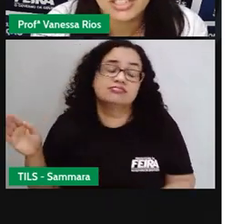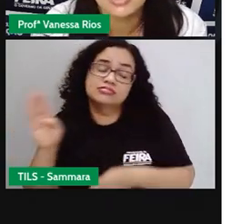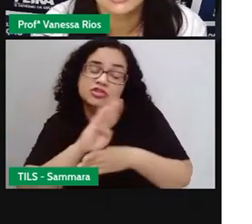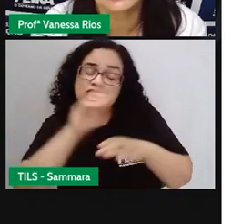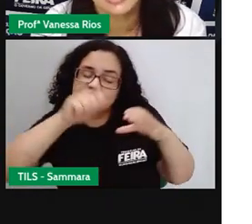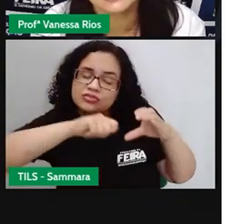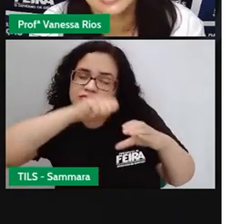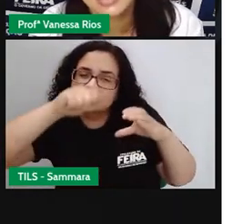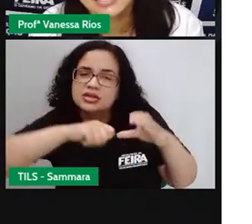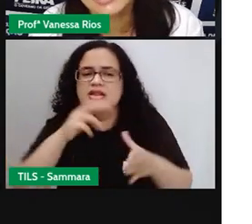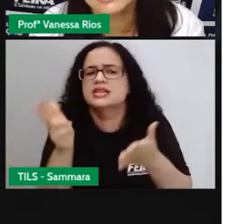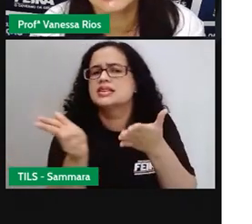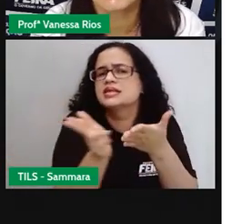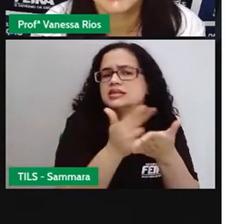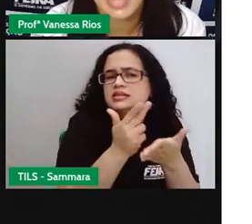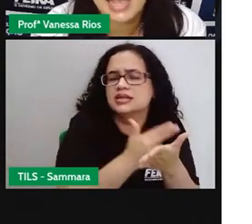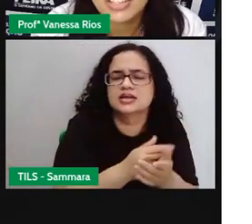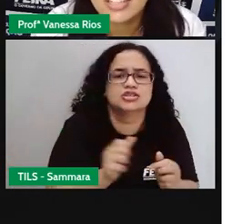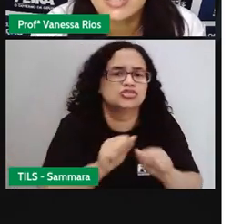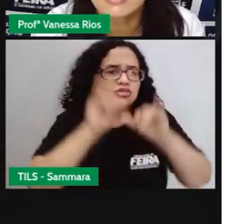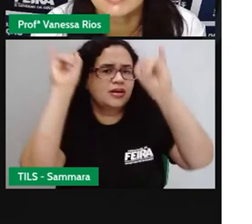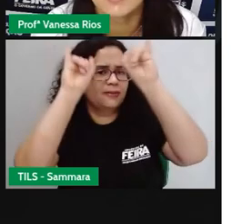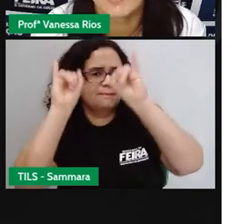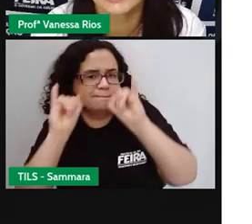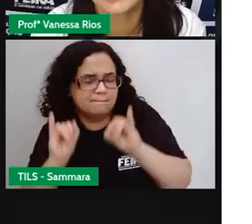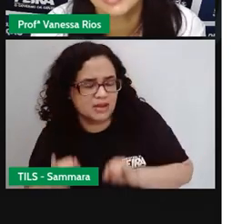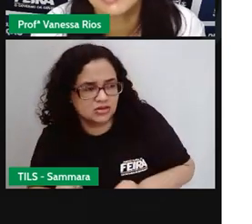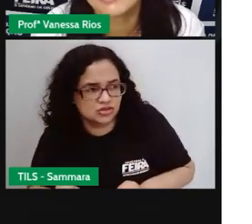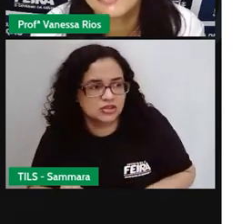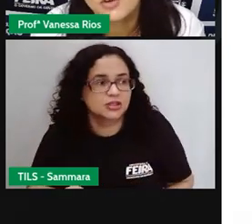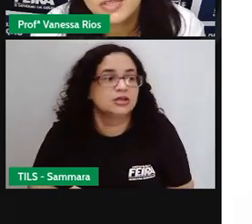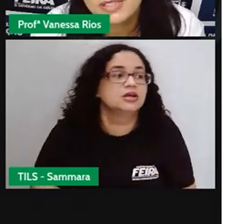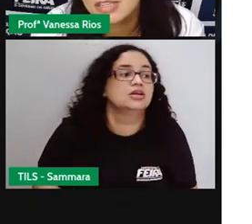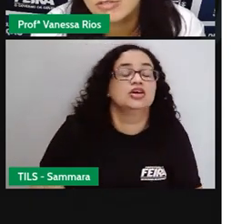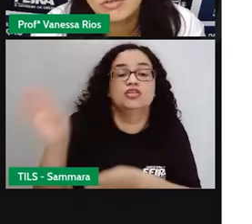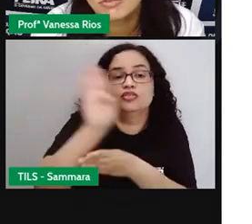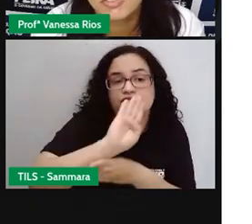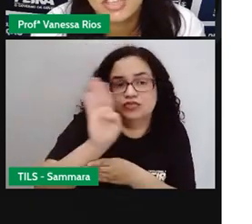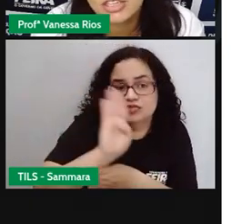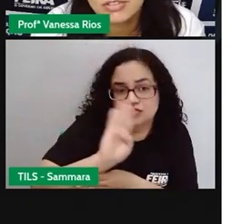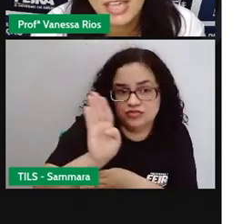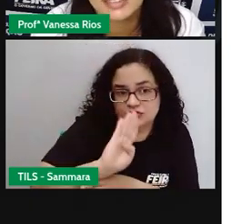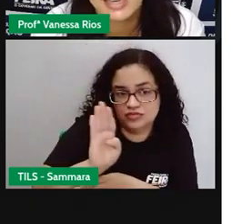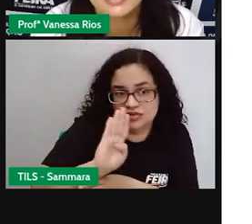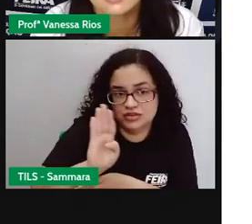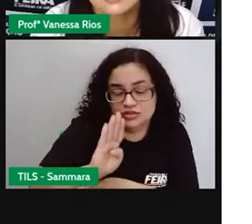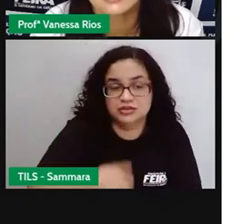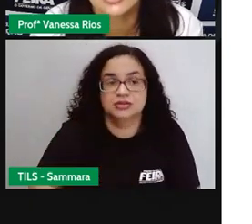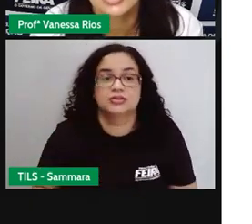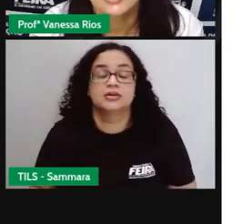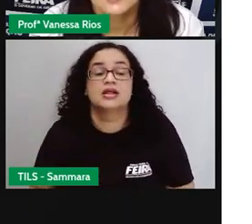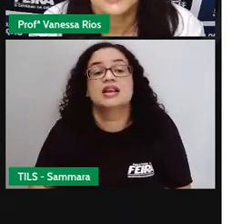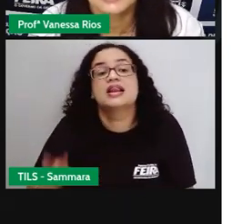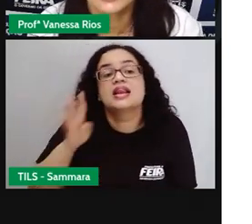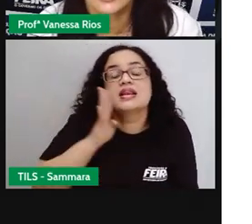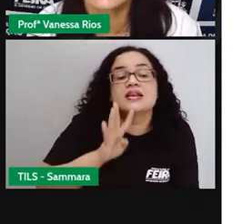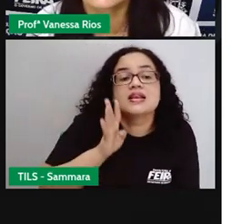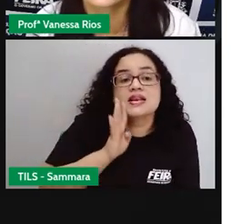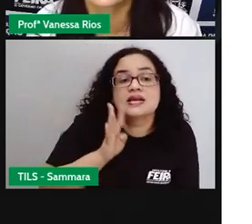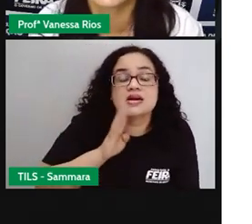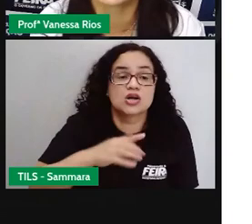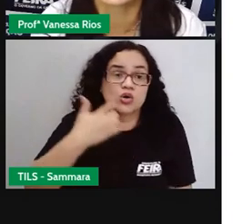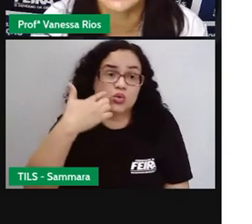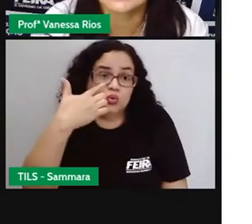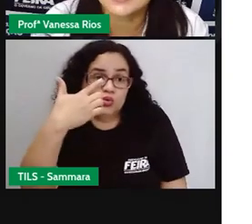né, utilizando desenhos e imagens e transformar num pequeno filmezinho, num vídeo, né, interessante, para que